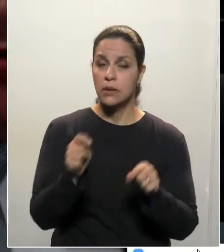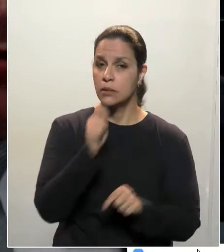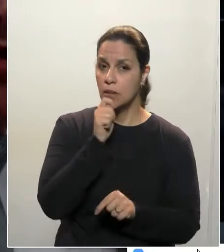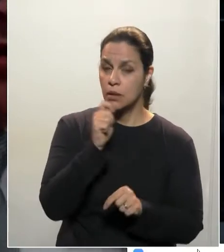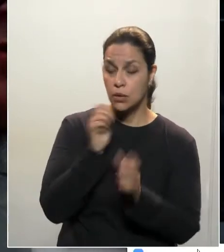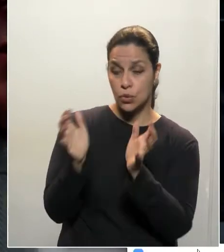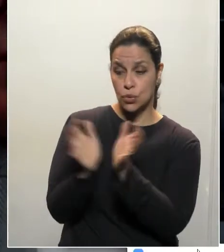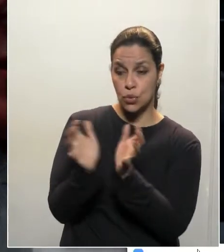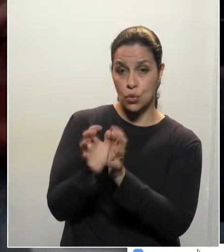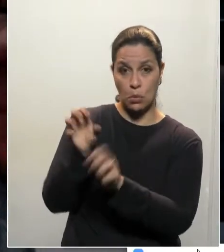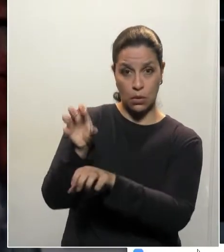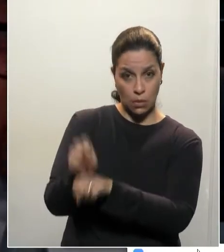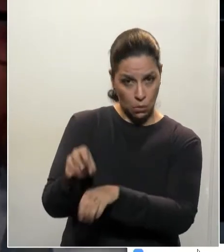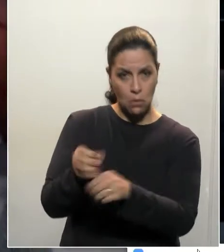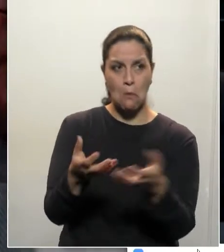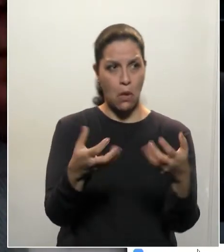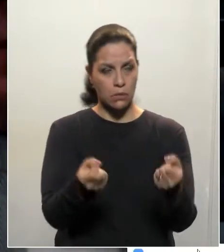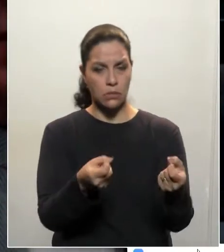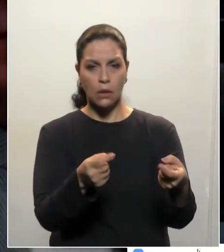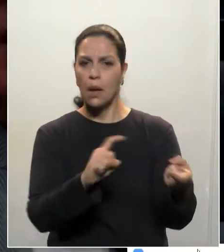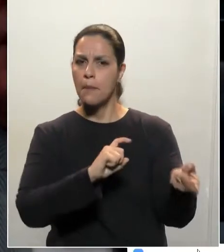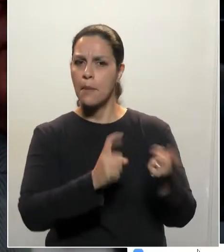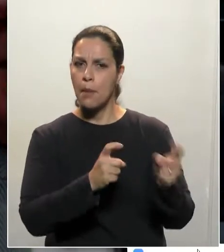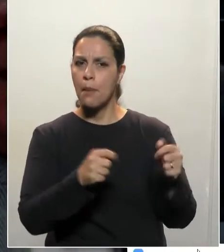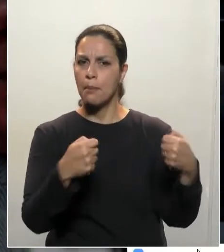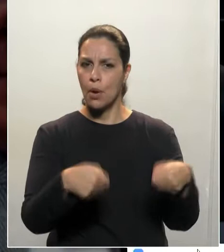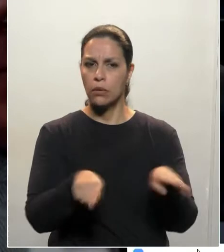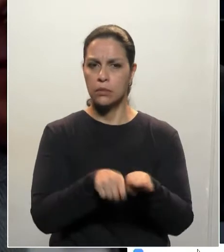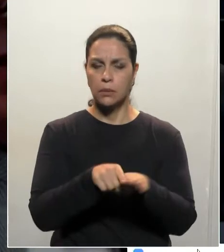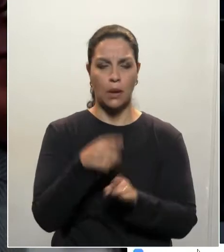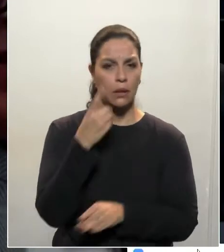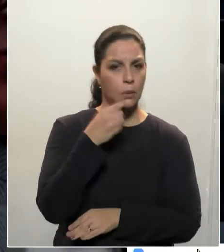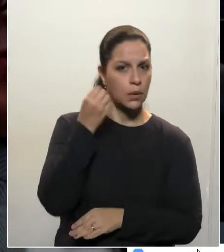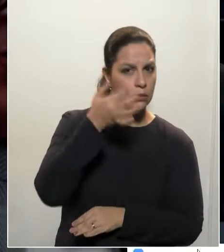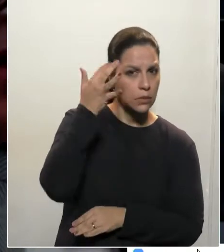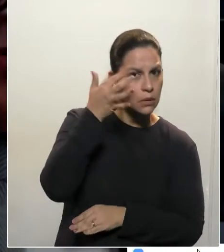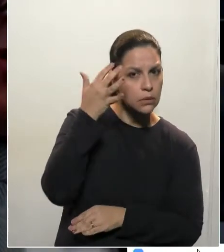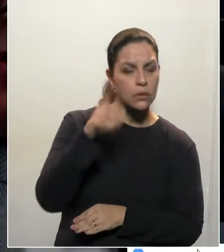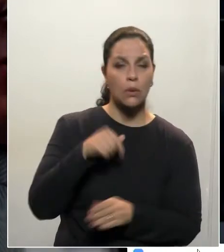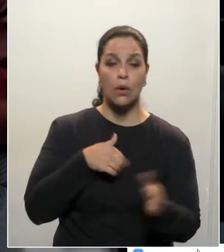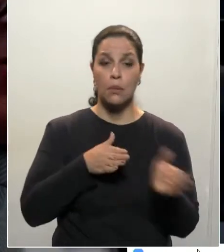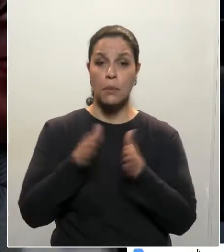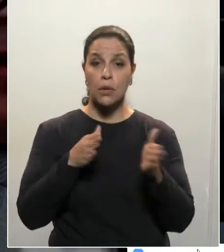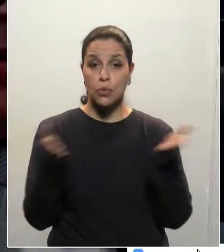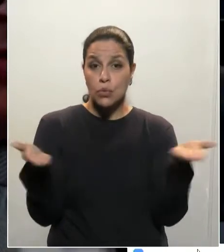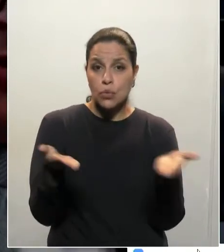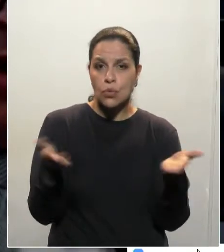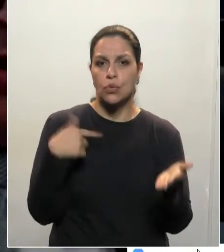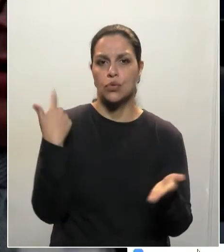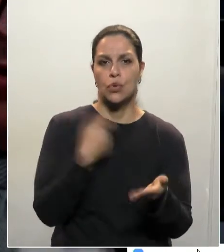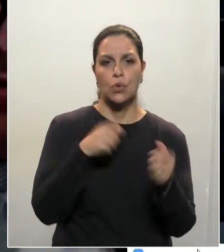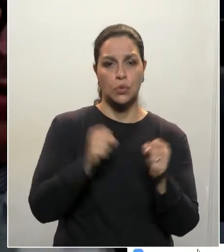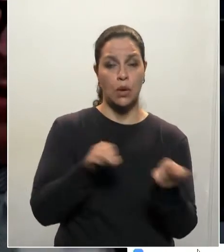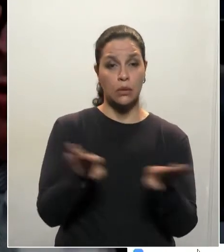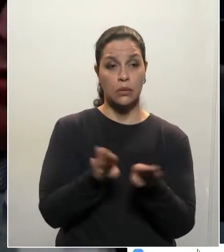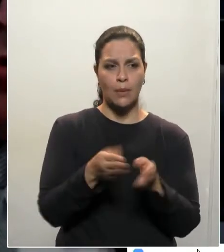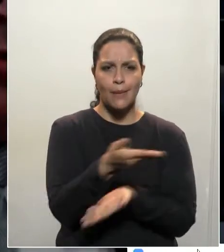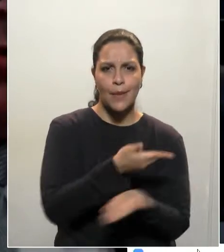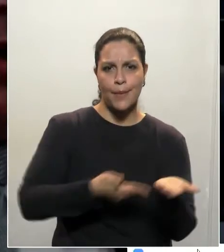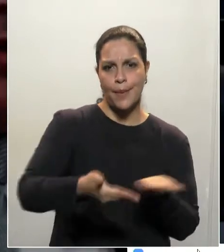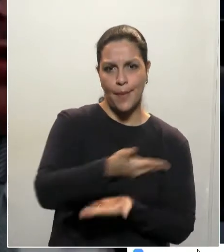a Comissão de Educação se coloca à disposição do deputado Tadeu René, mesmo que o prazo seja hoje, para intermediar aí,